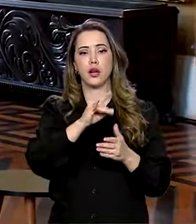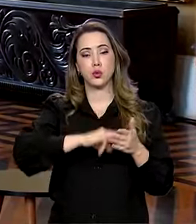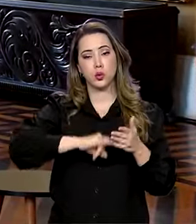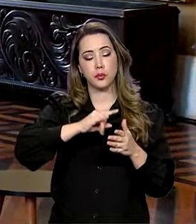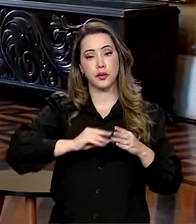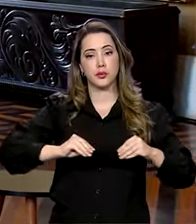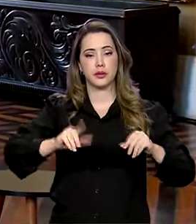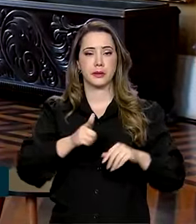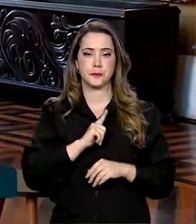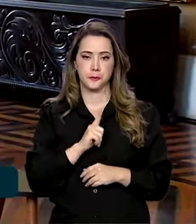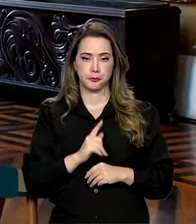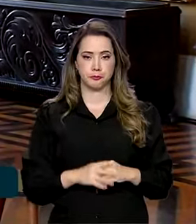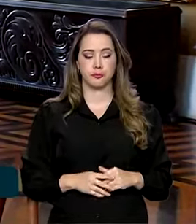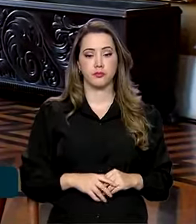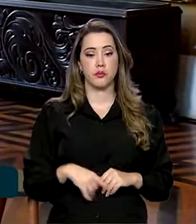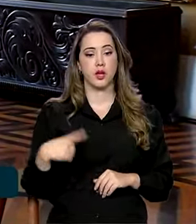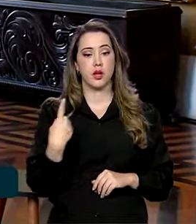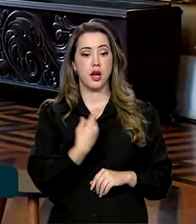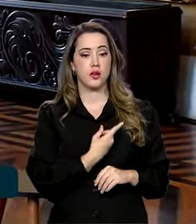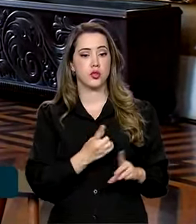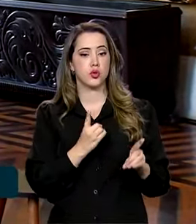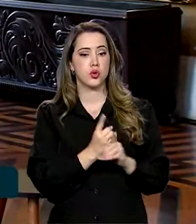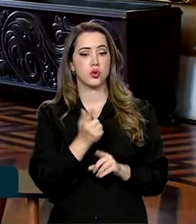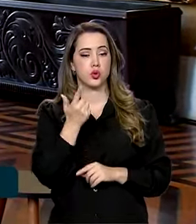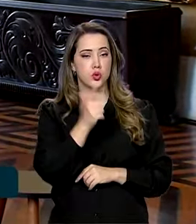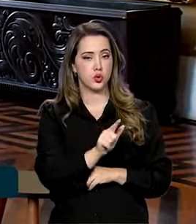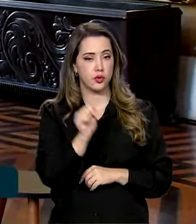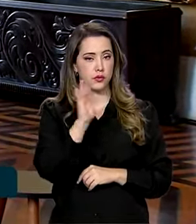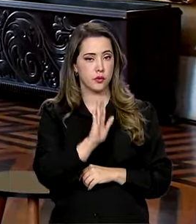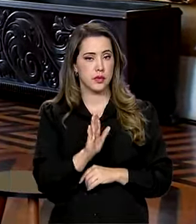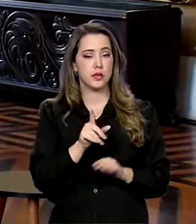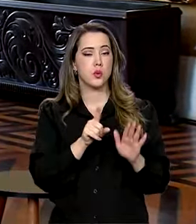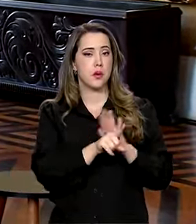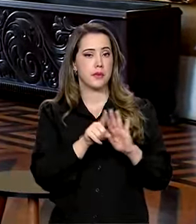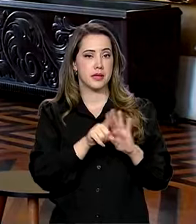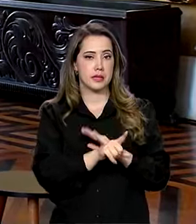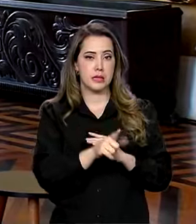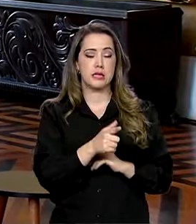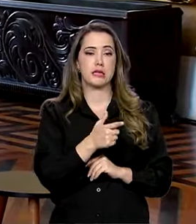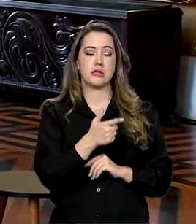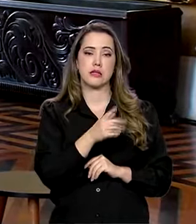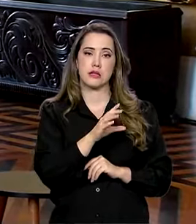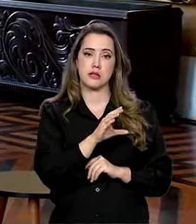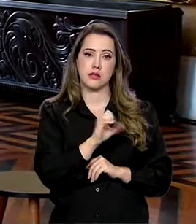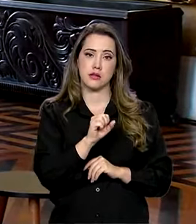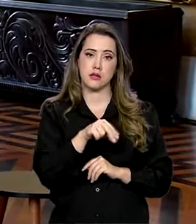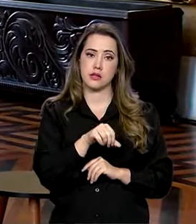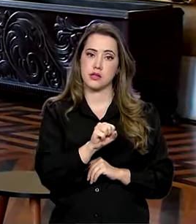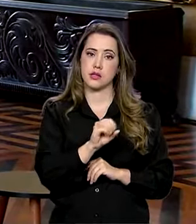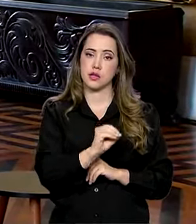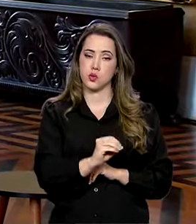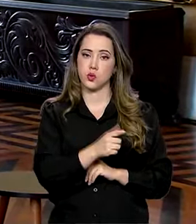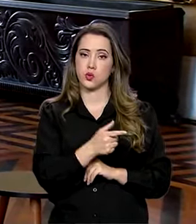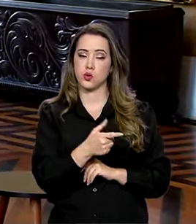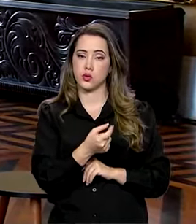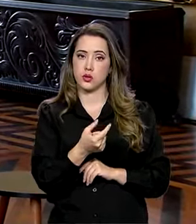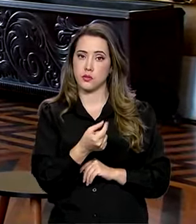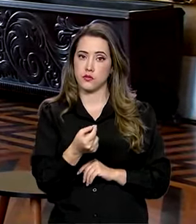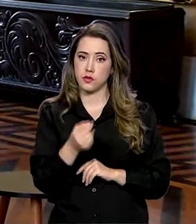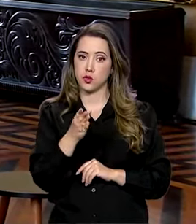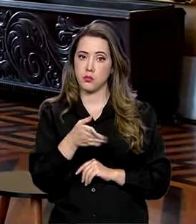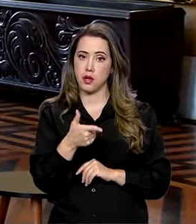redescobrimos o Brasil com o censo demográfico 2022. Estamos entregando com qualidade um retrato